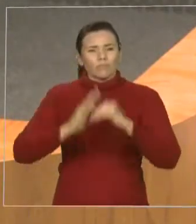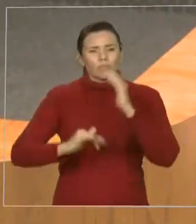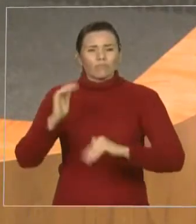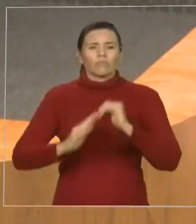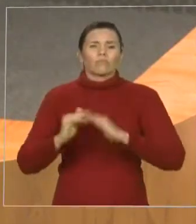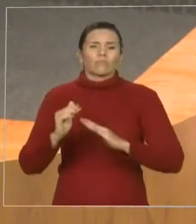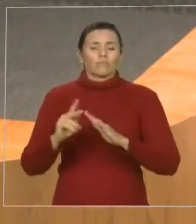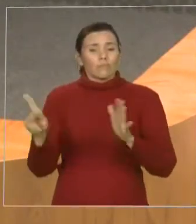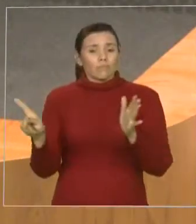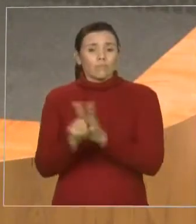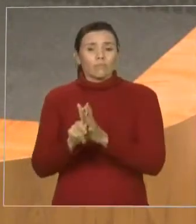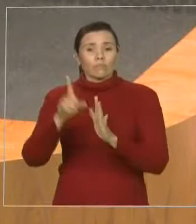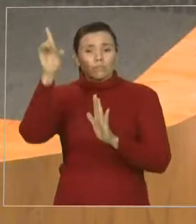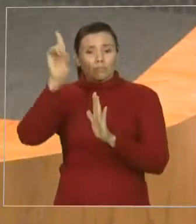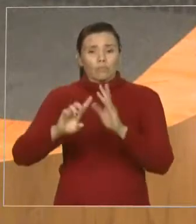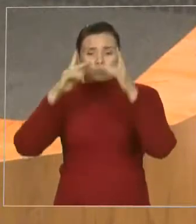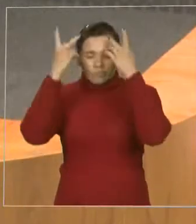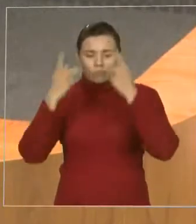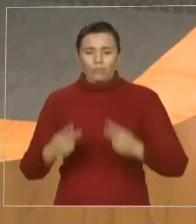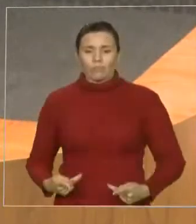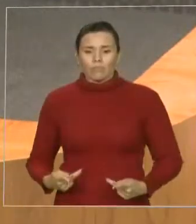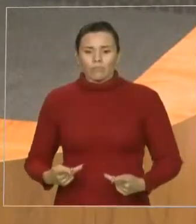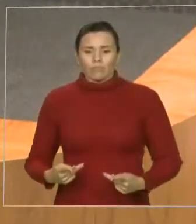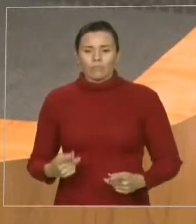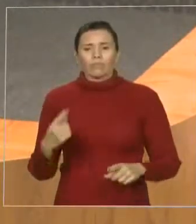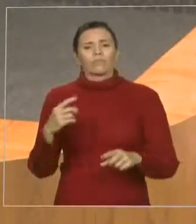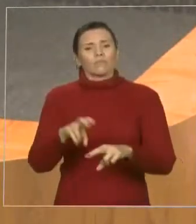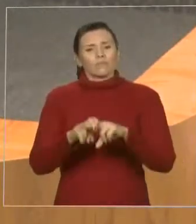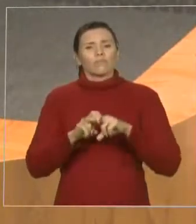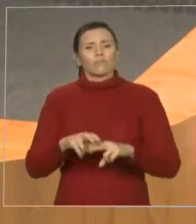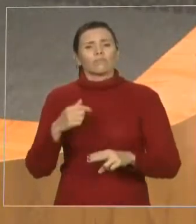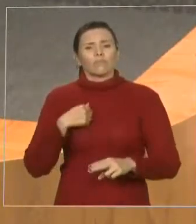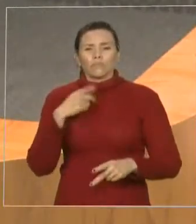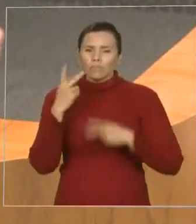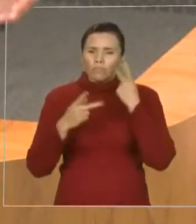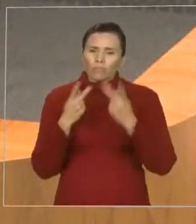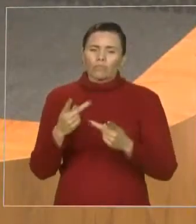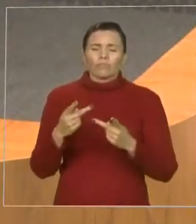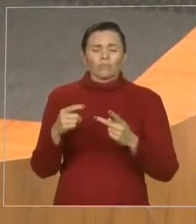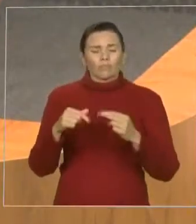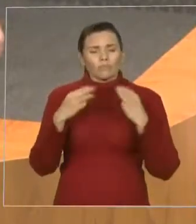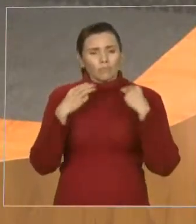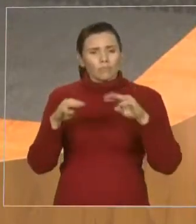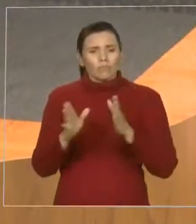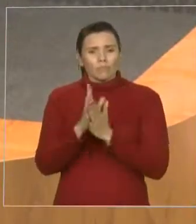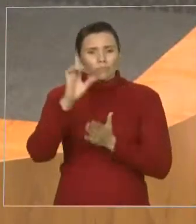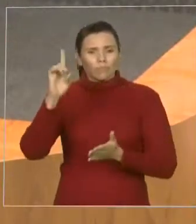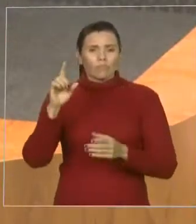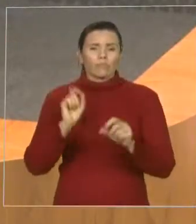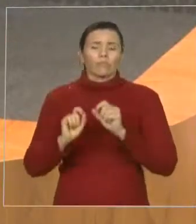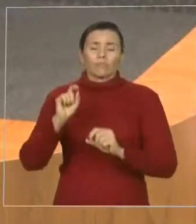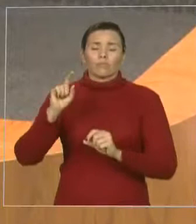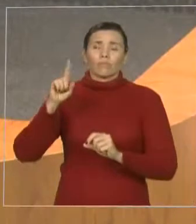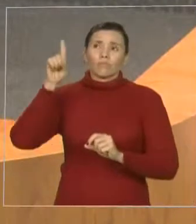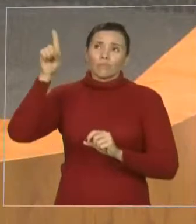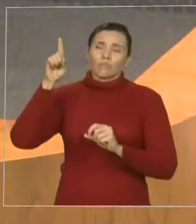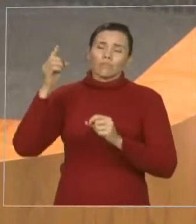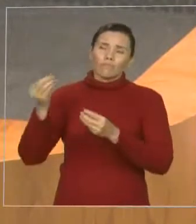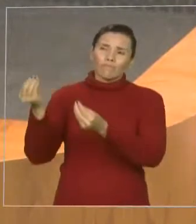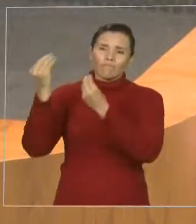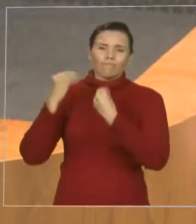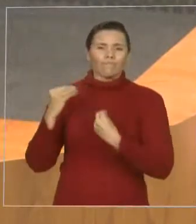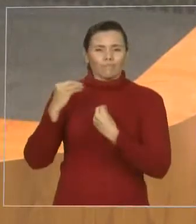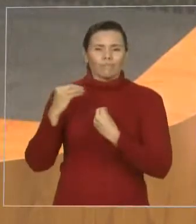capacitando, aí vem a mensagem bíblica da sabedoria que Deus nos dá. Mas nós precisamos exercitar essa sabedoria para defender